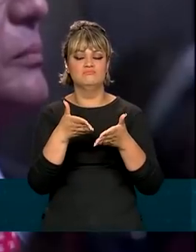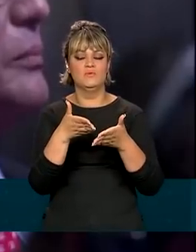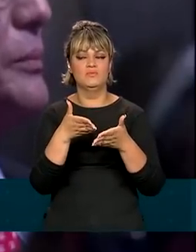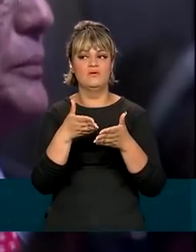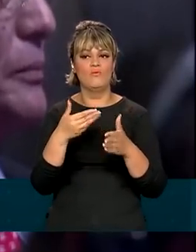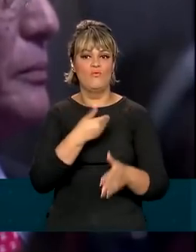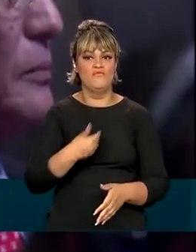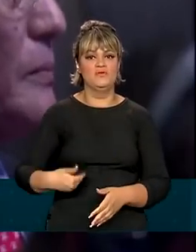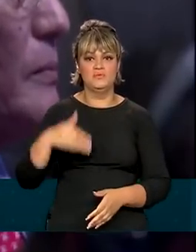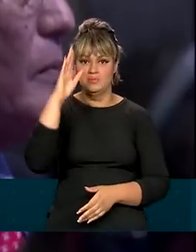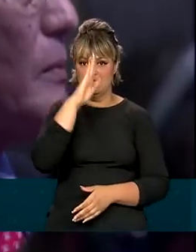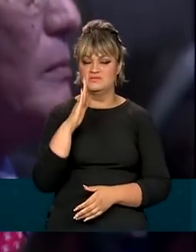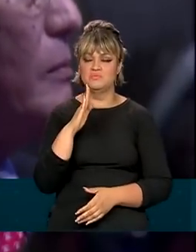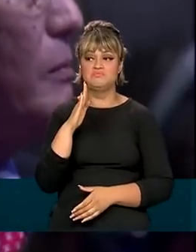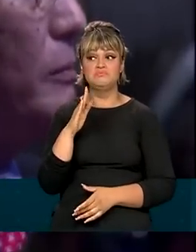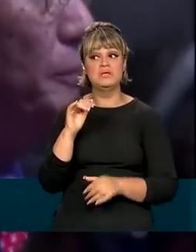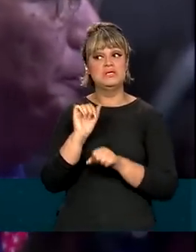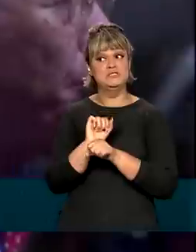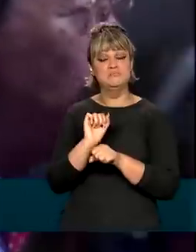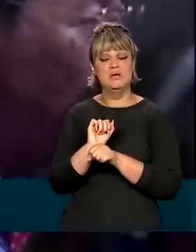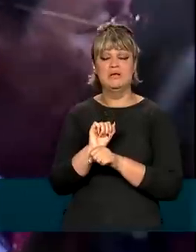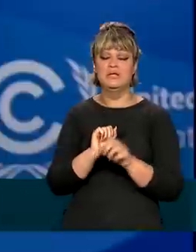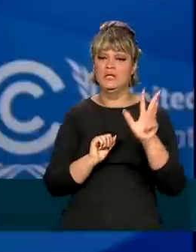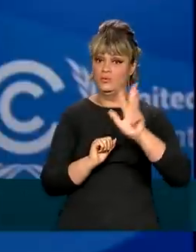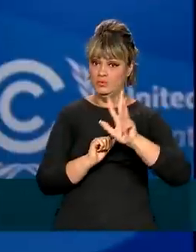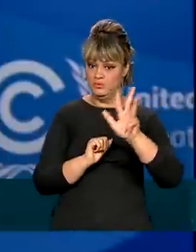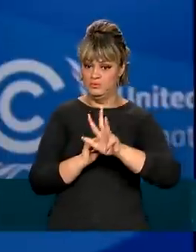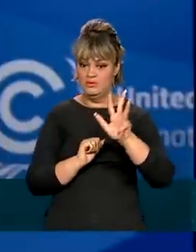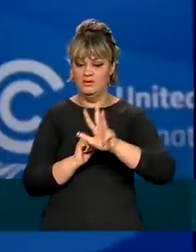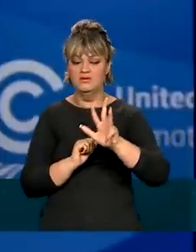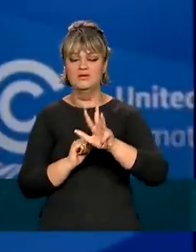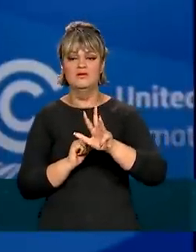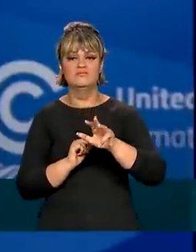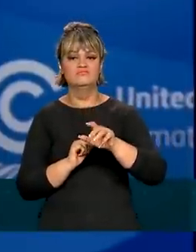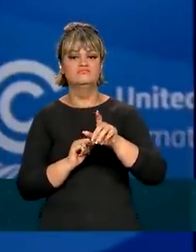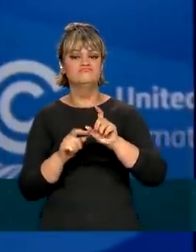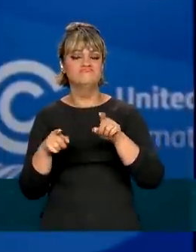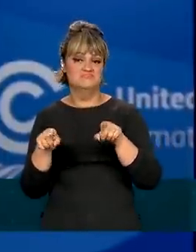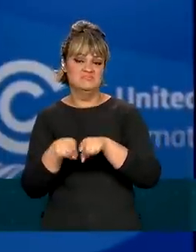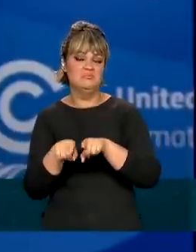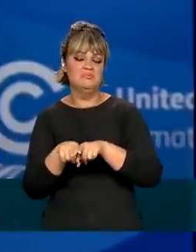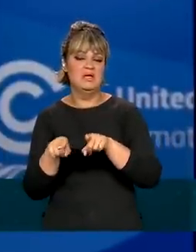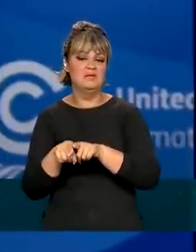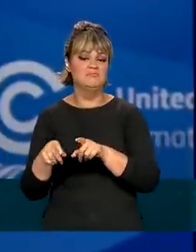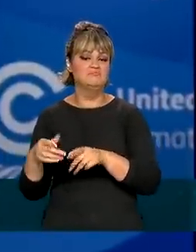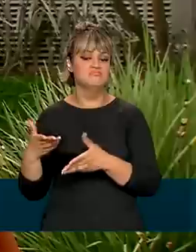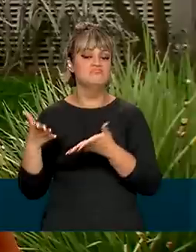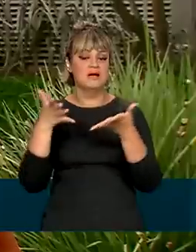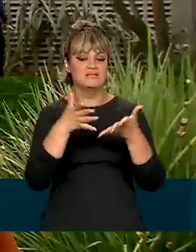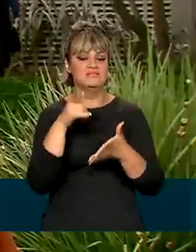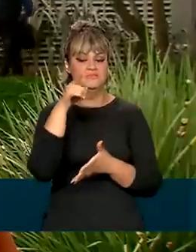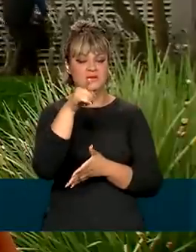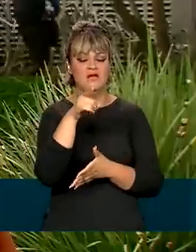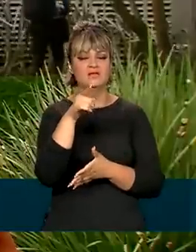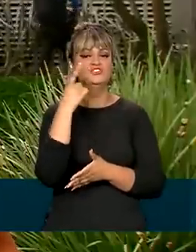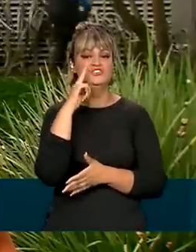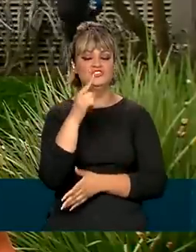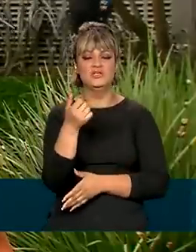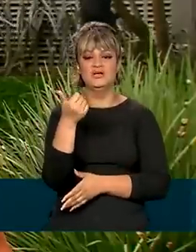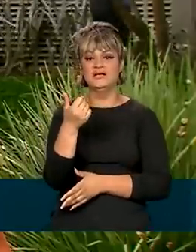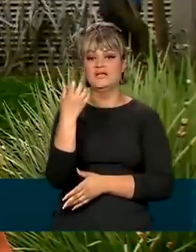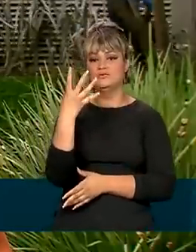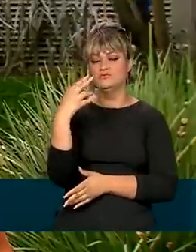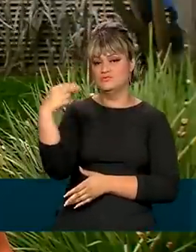cúpula. A expectativa é que o presidente eleito, Luiz Inácio Lula da Silva, também participe da COP27 a partir do dia